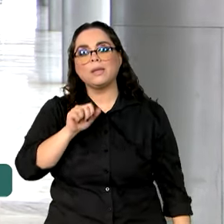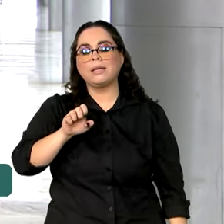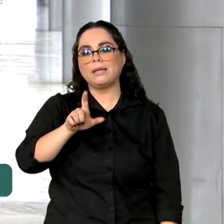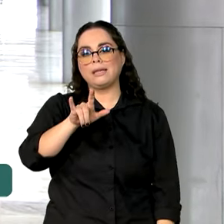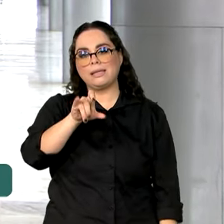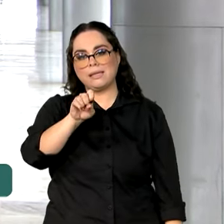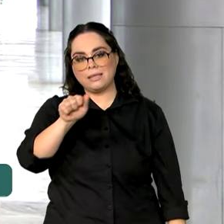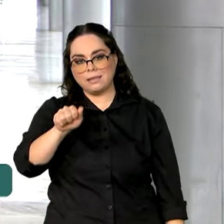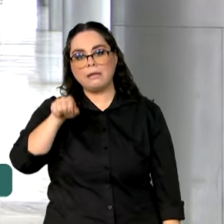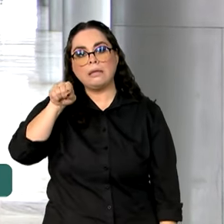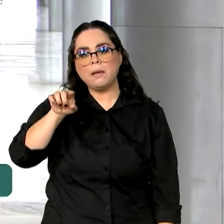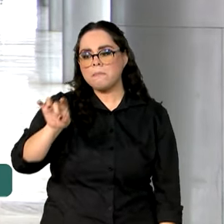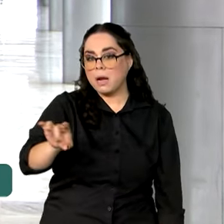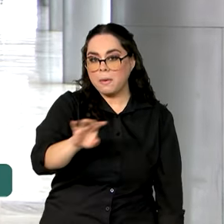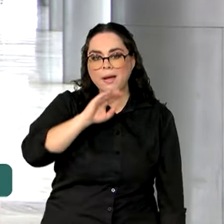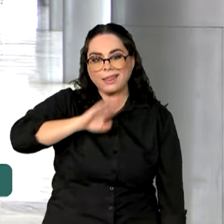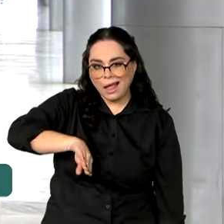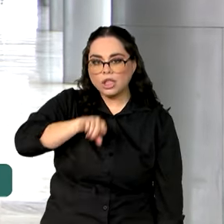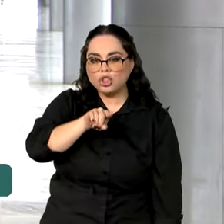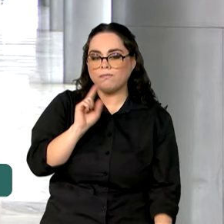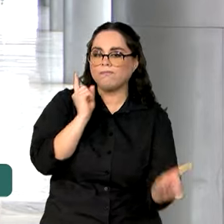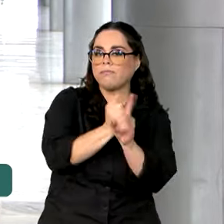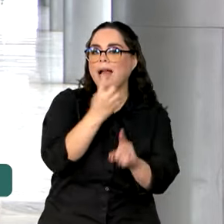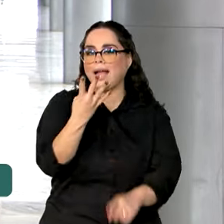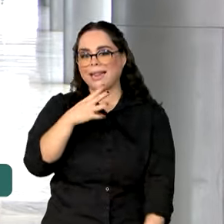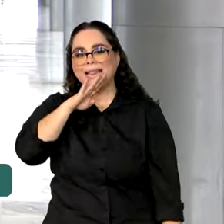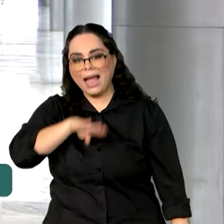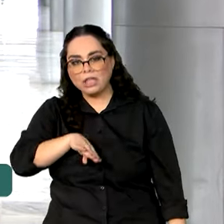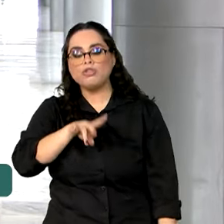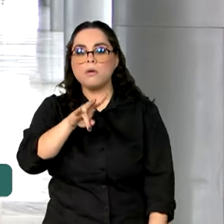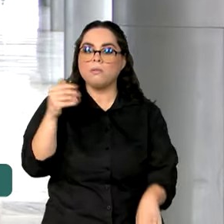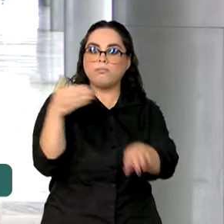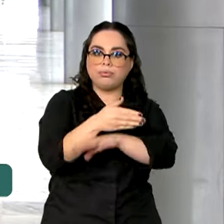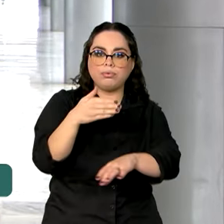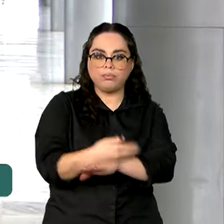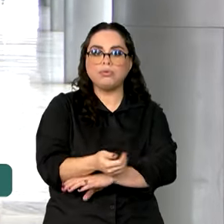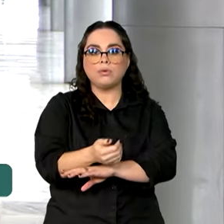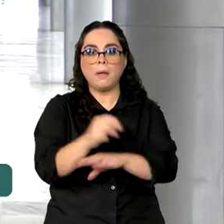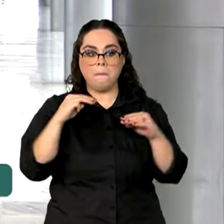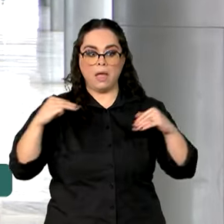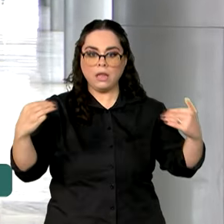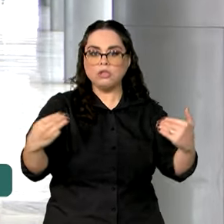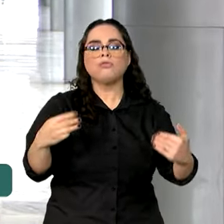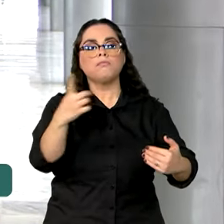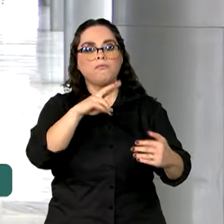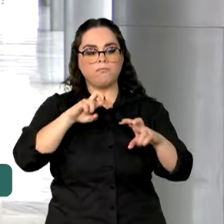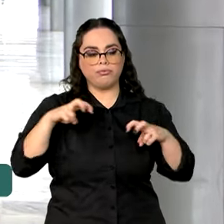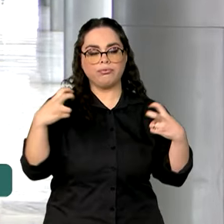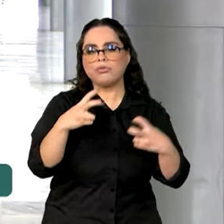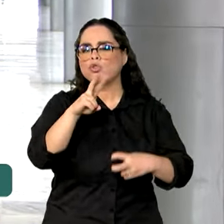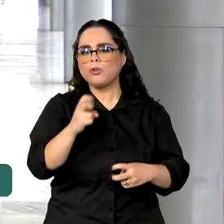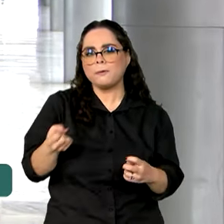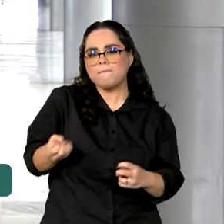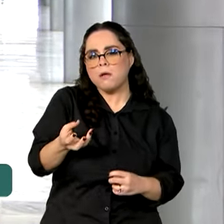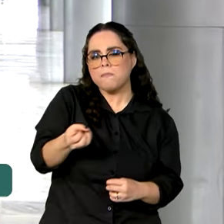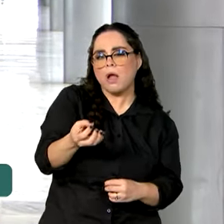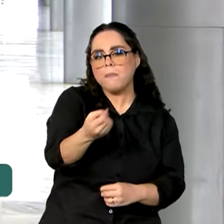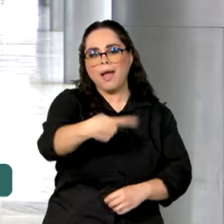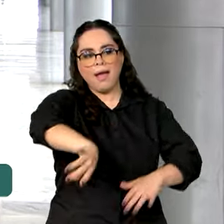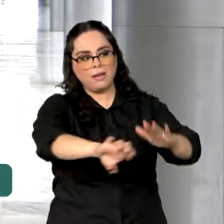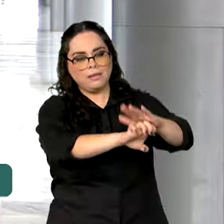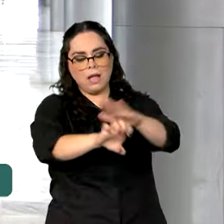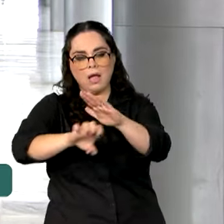E nesse caso, nesse encontro que participaram tantos ministros, eles vão sentar e conversar sobre a modernização das